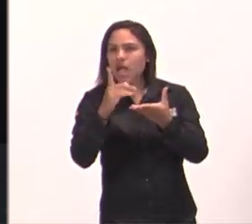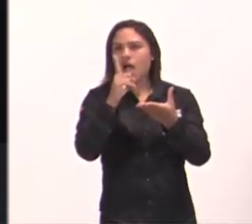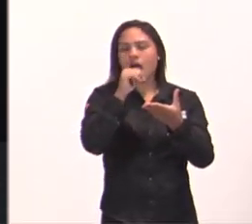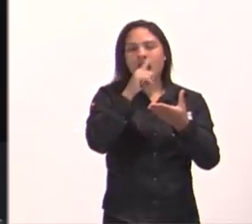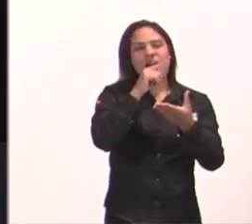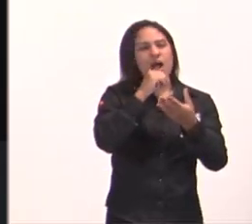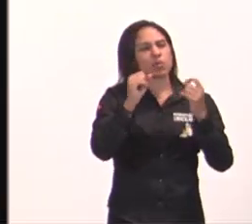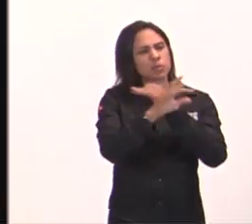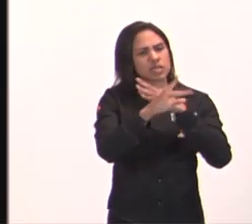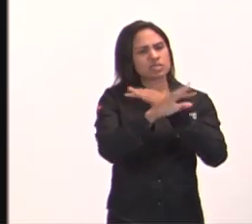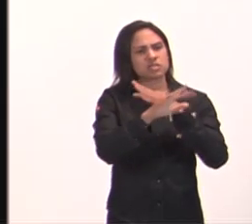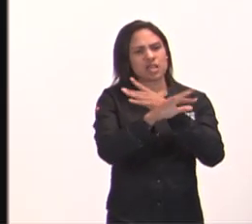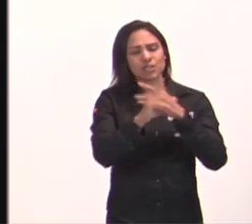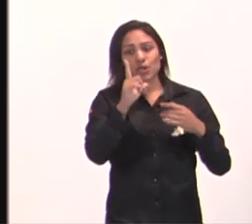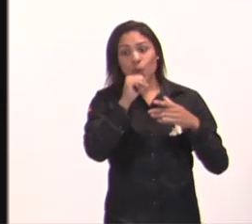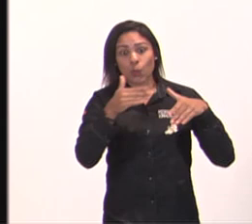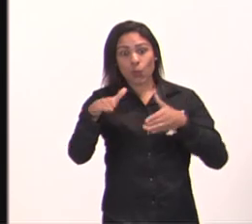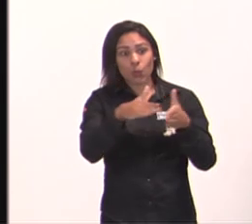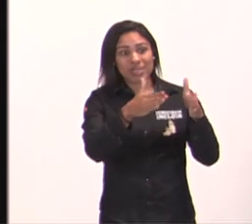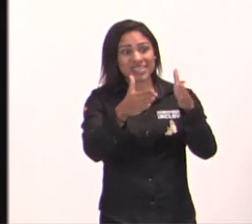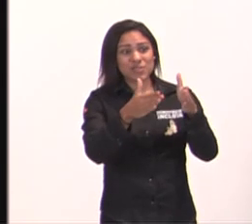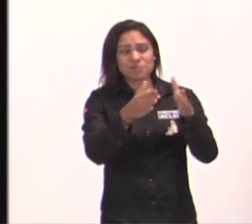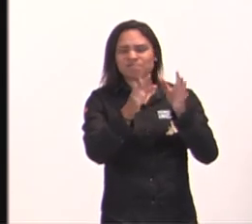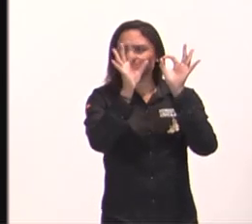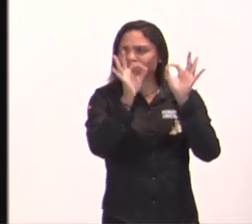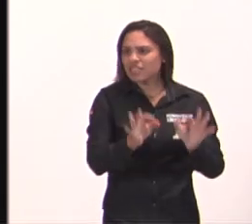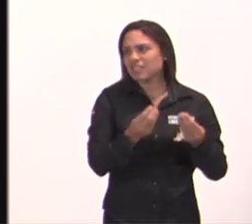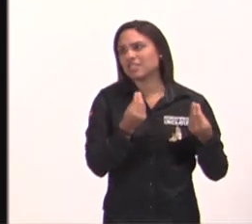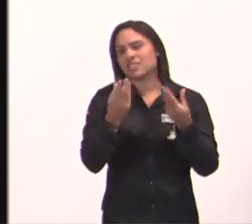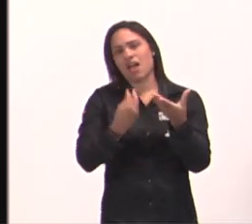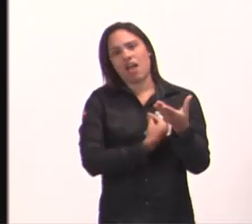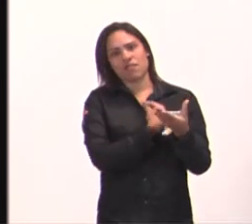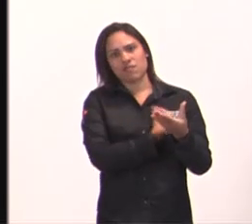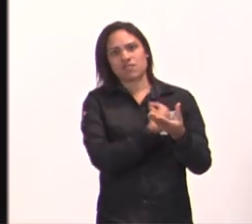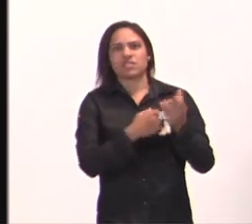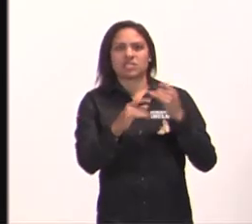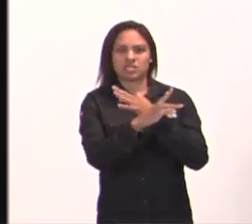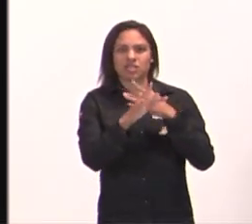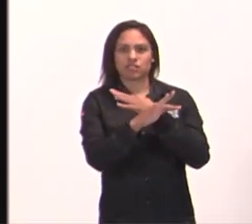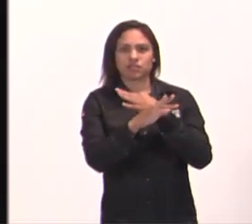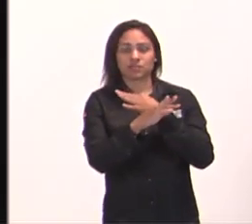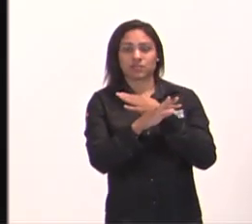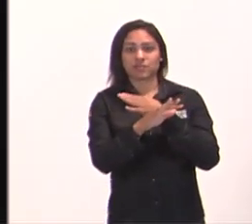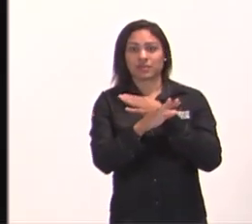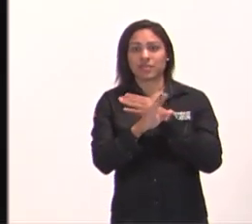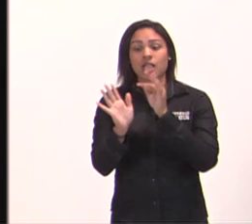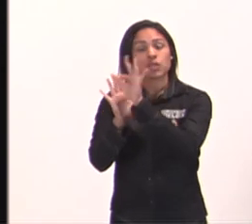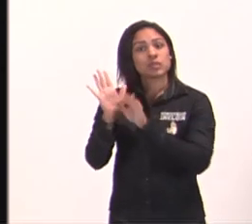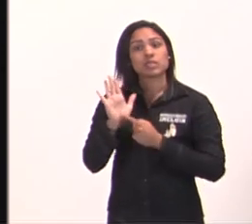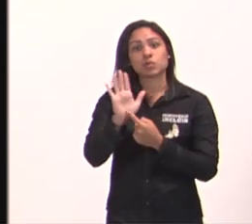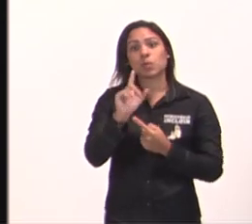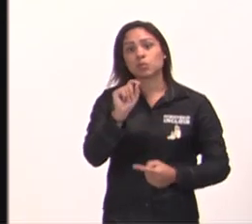rio garante vida, ele está dizendo, há um rio que passa pela cidade, ou seja, há um